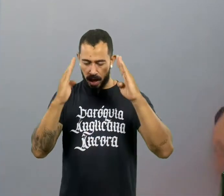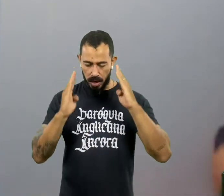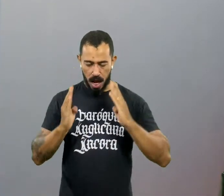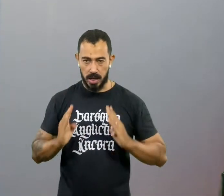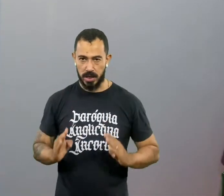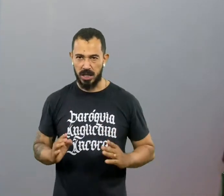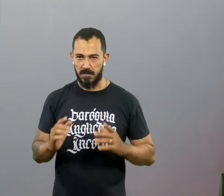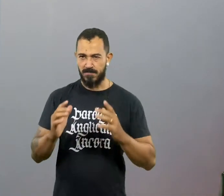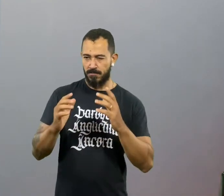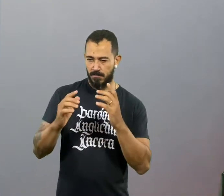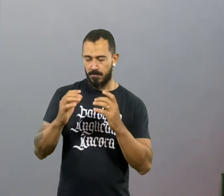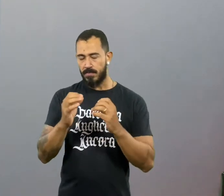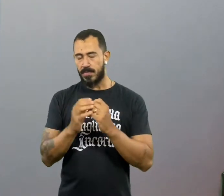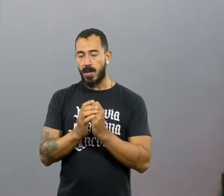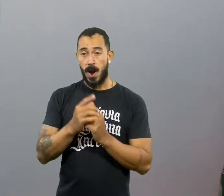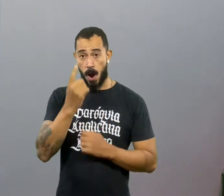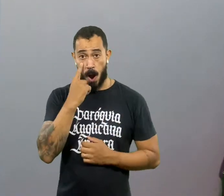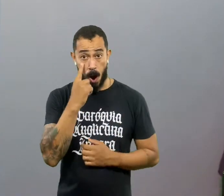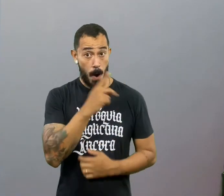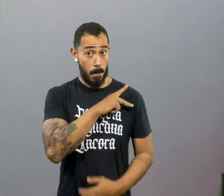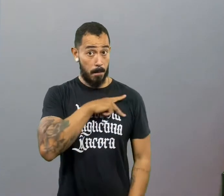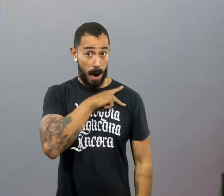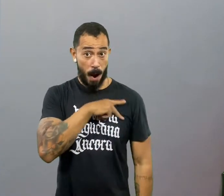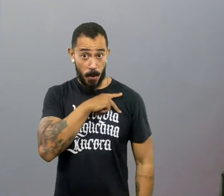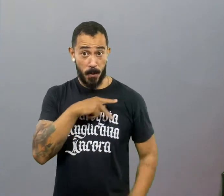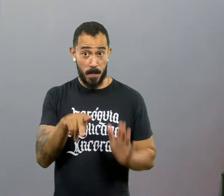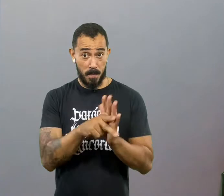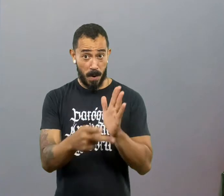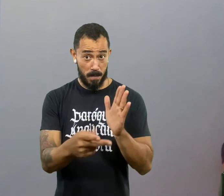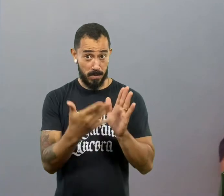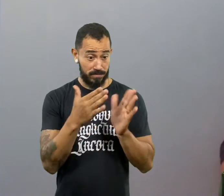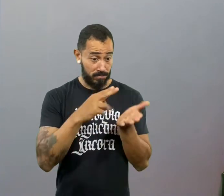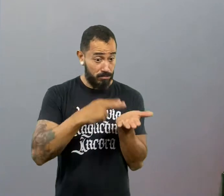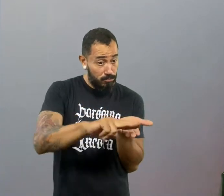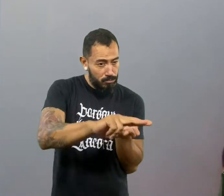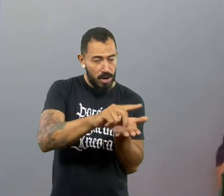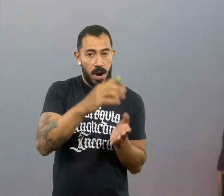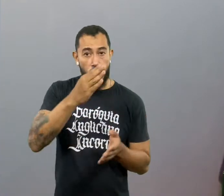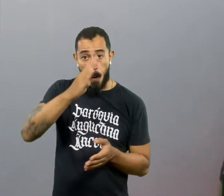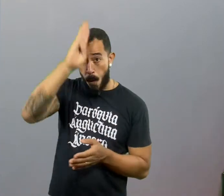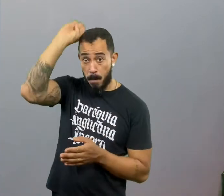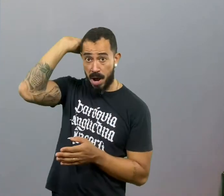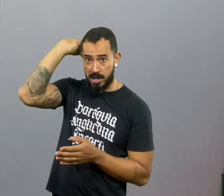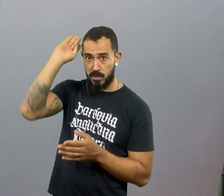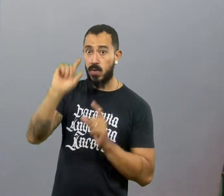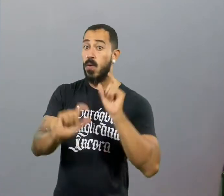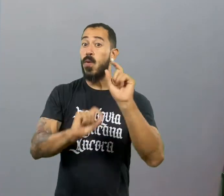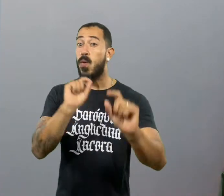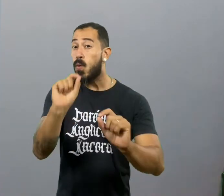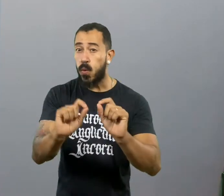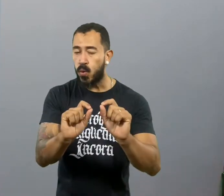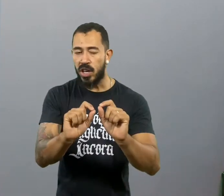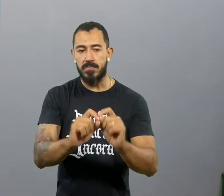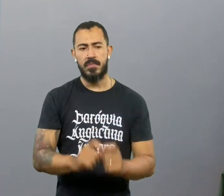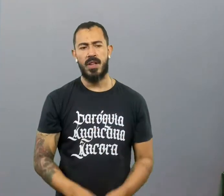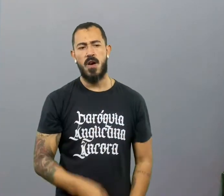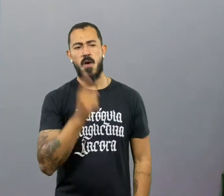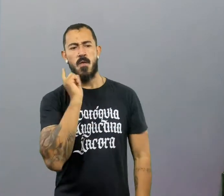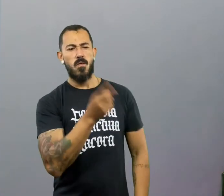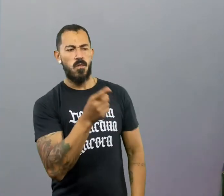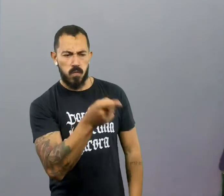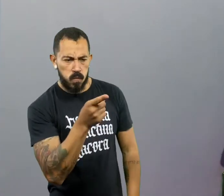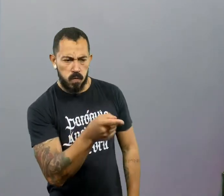Olha só o que Paulo diz para os romanos. Diz assim, carta de Paulo aos romanos, capítulo 12, versículo 2. Vocês precisam